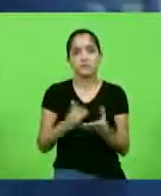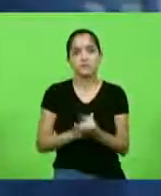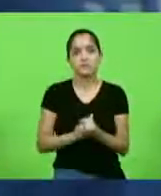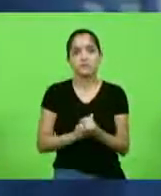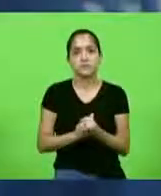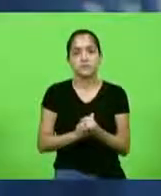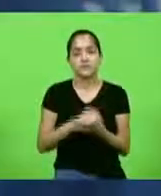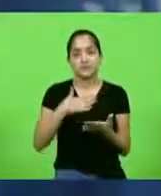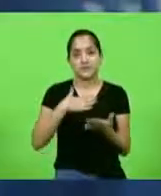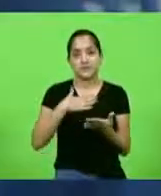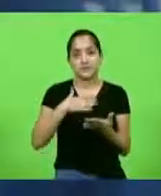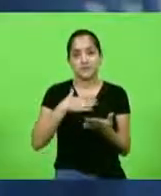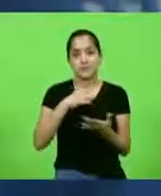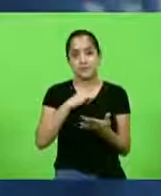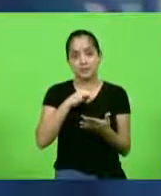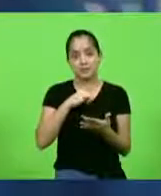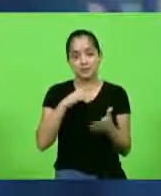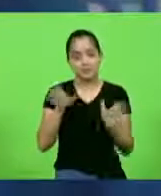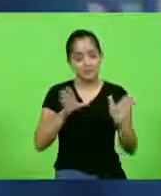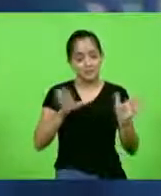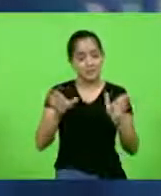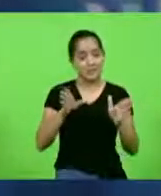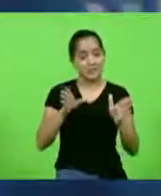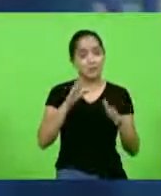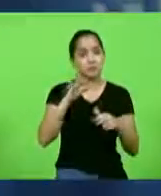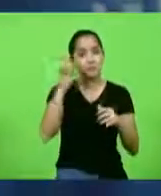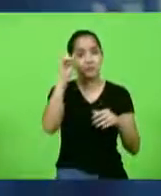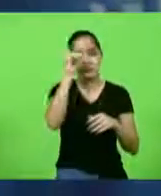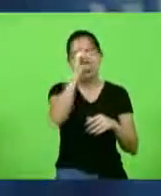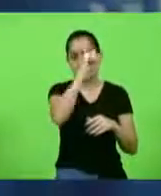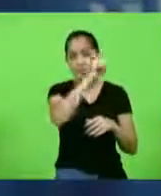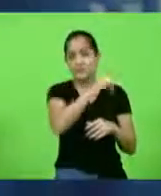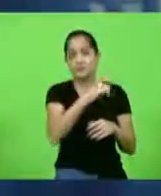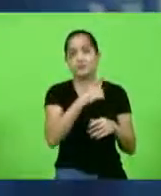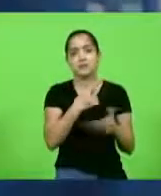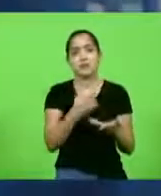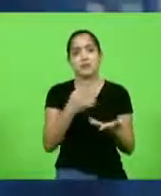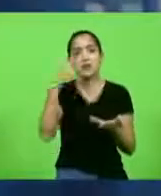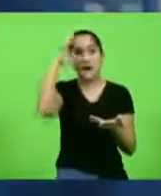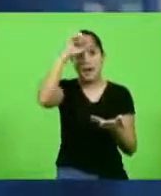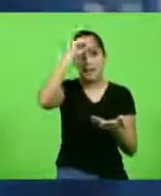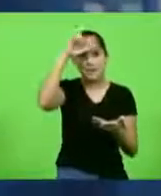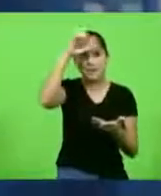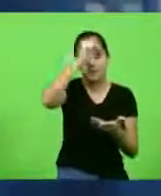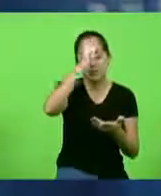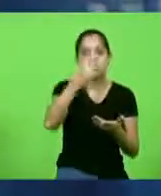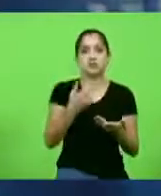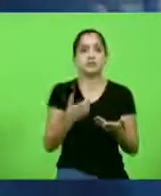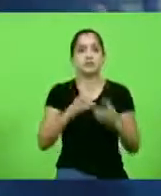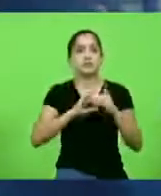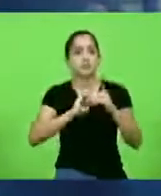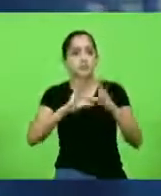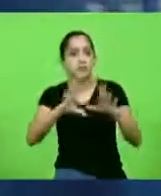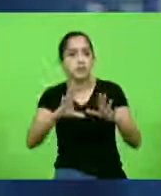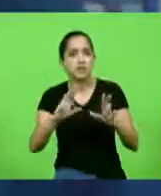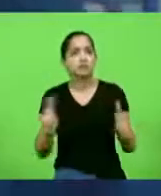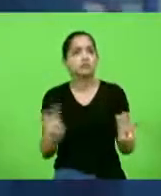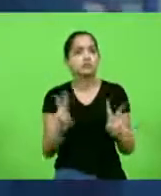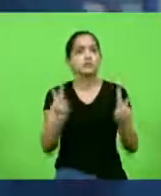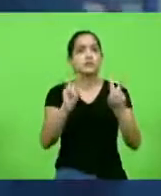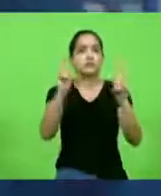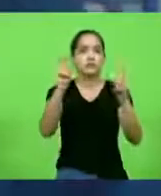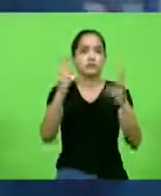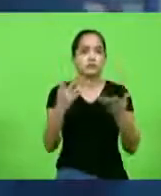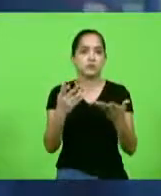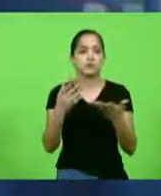sou, né, do período terrível, aprendi os valores democráticos e respeito muito por conhecer os horrores